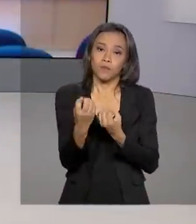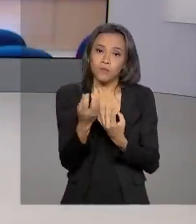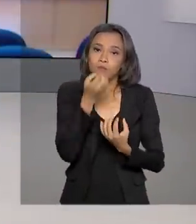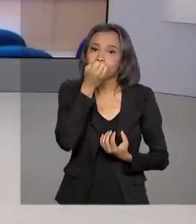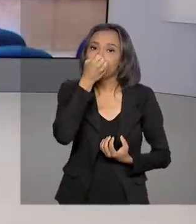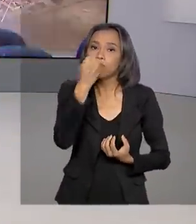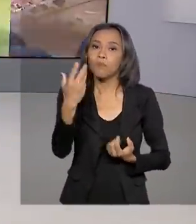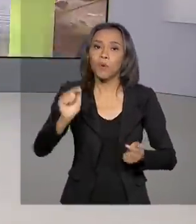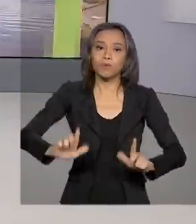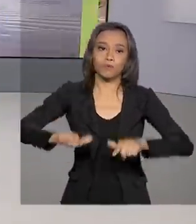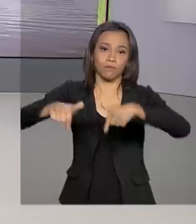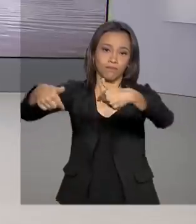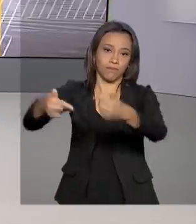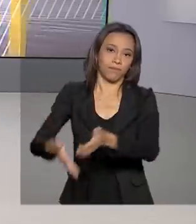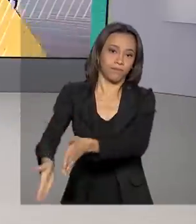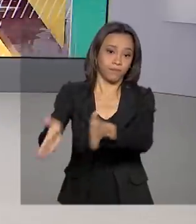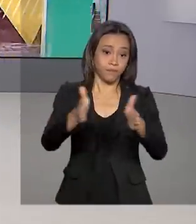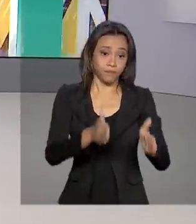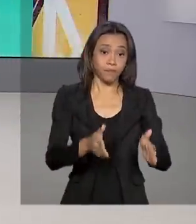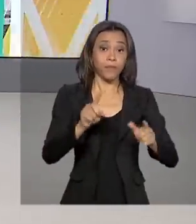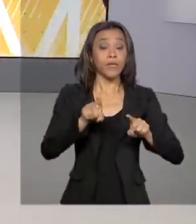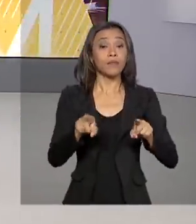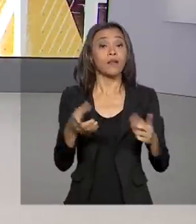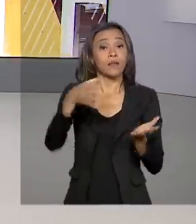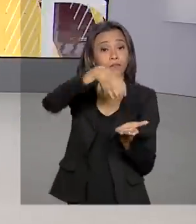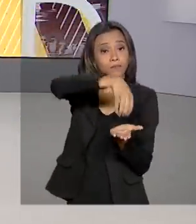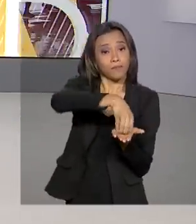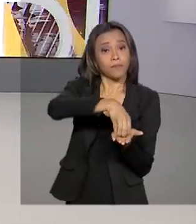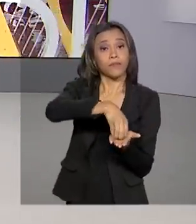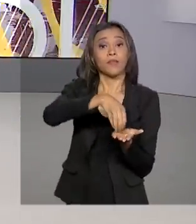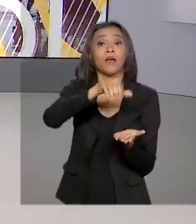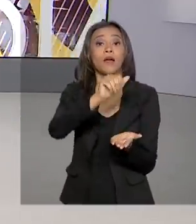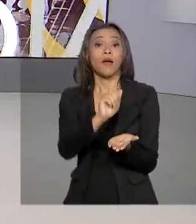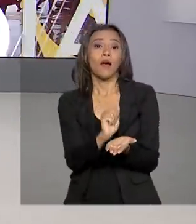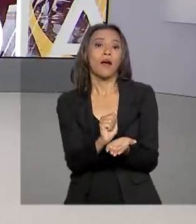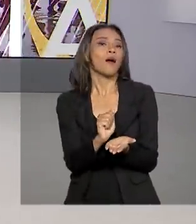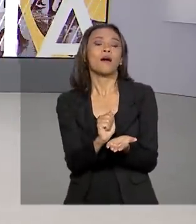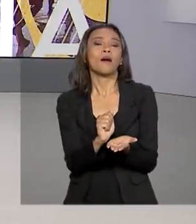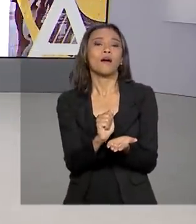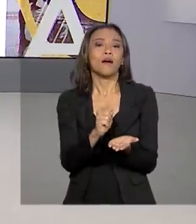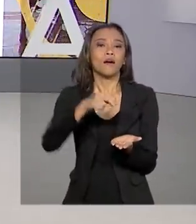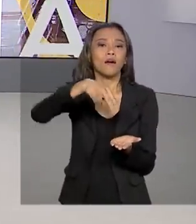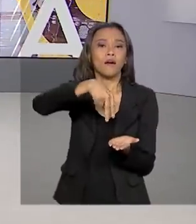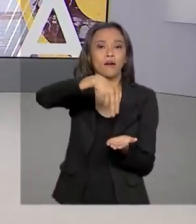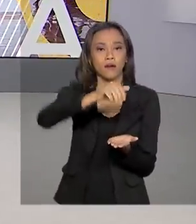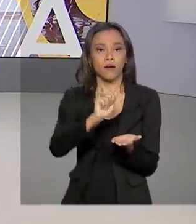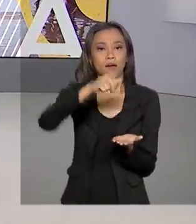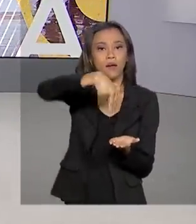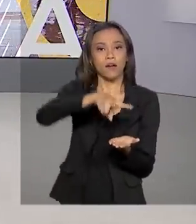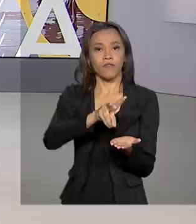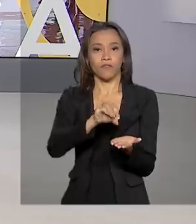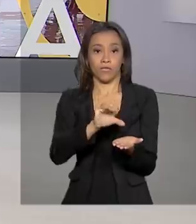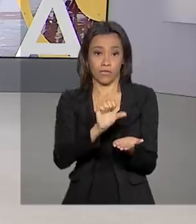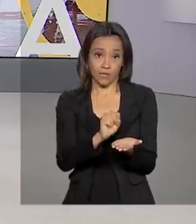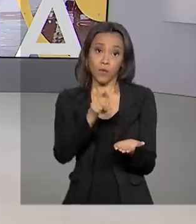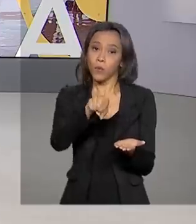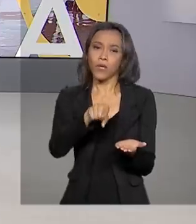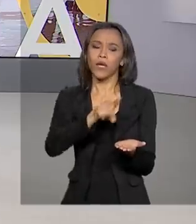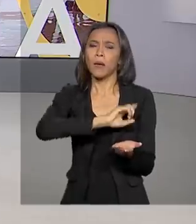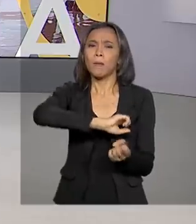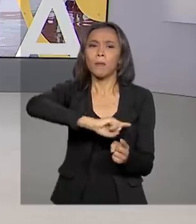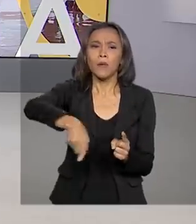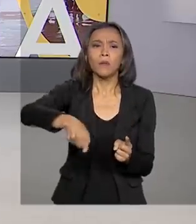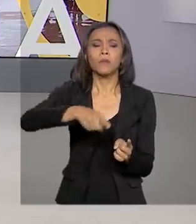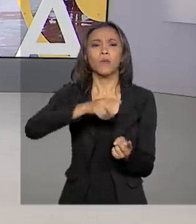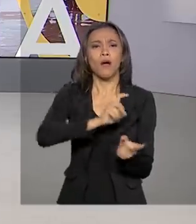trabalho para você. E olha, a Agência Nacional de Vigilância Sanitária determinou a suspensão da comercialização, distribuição e